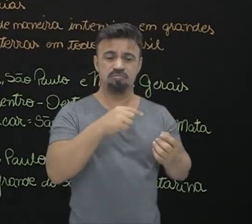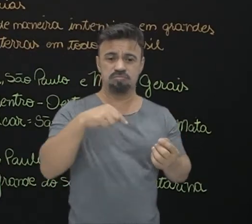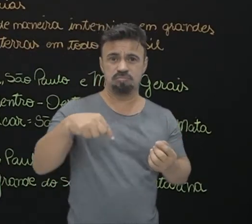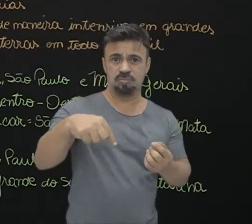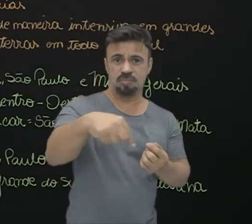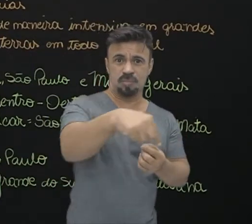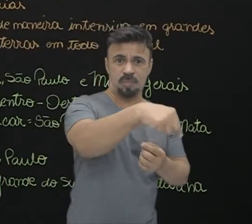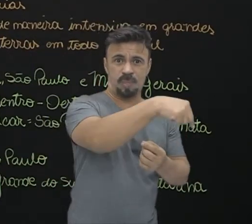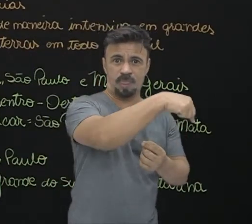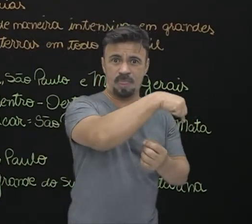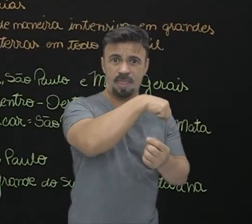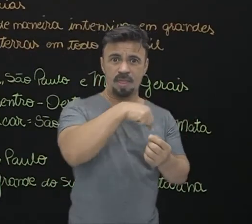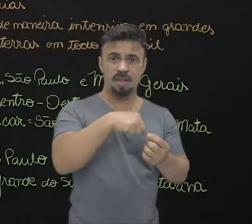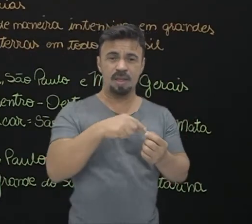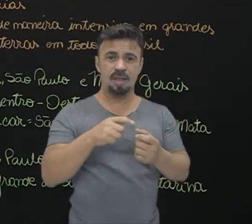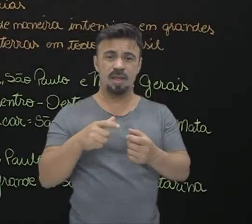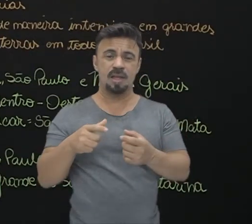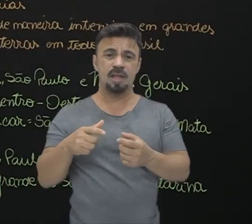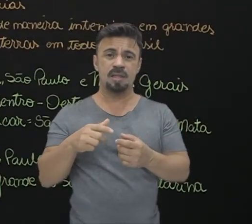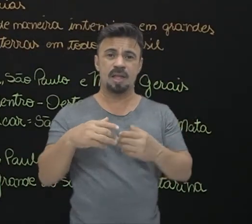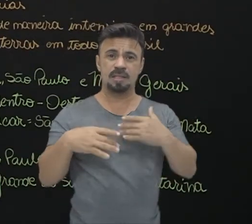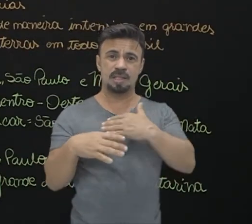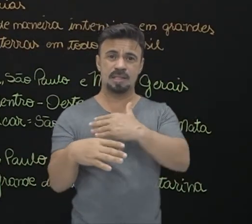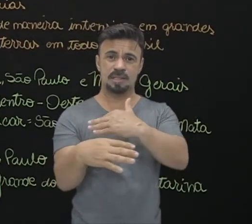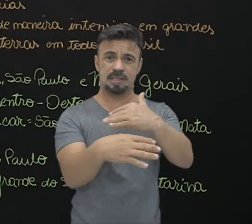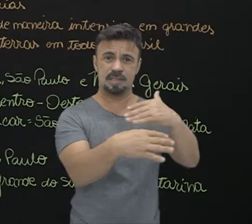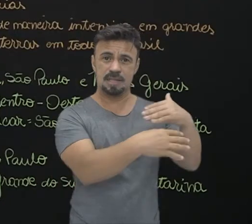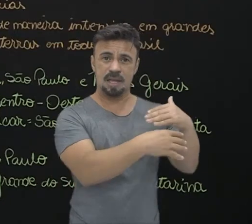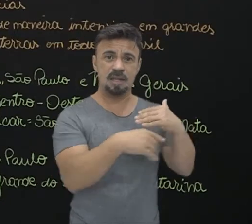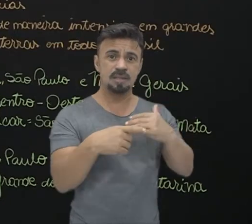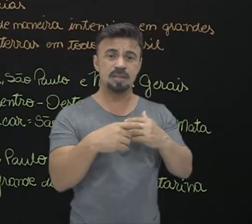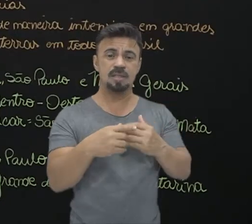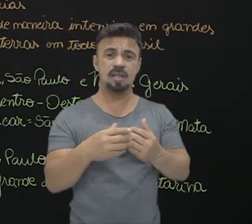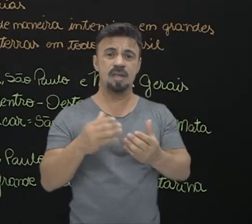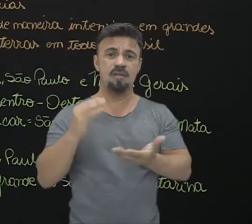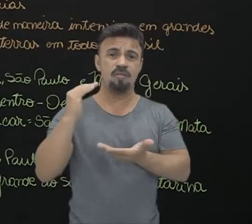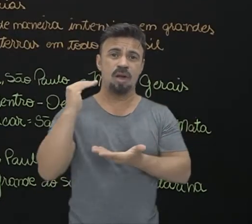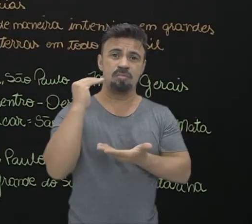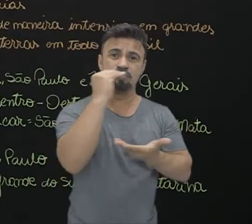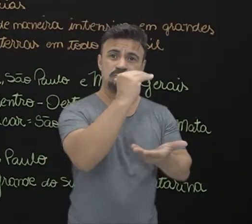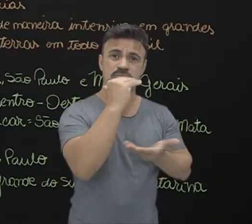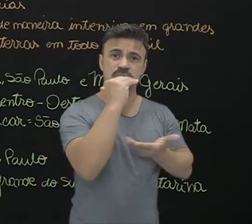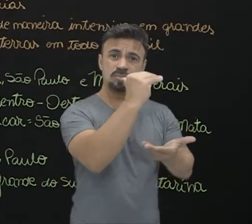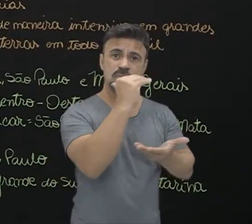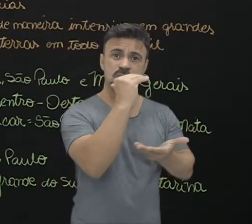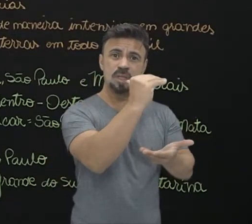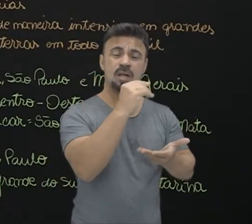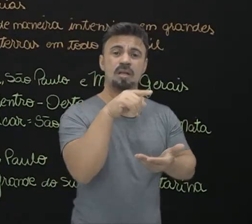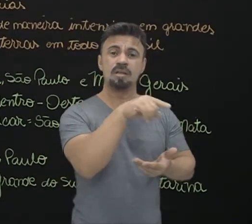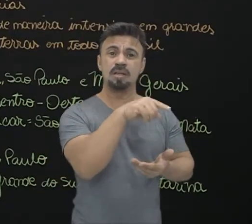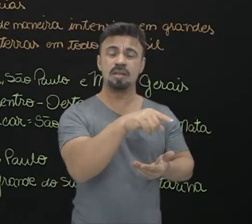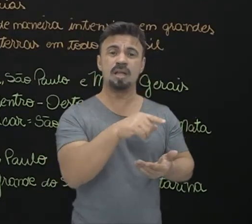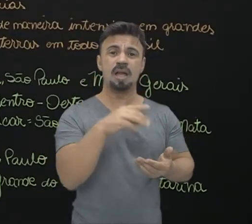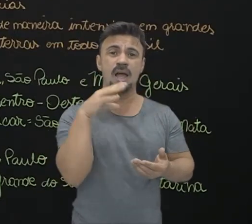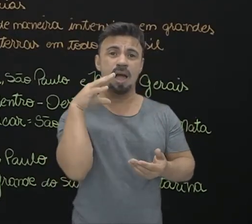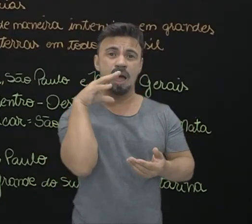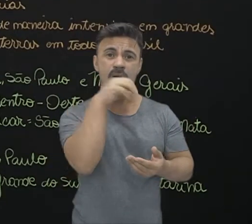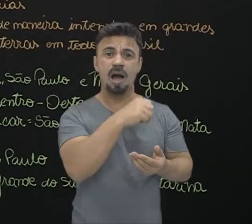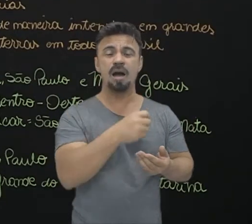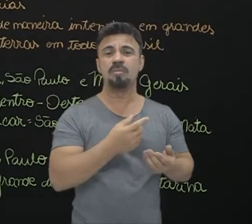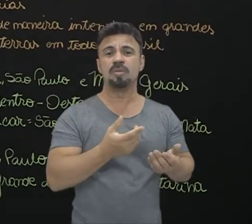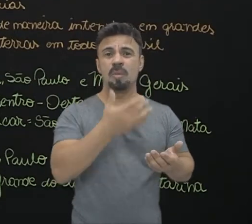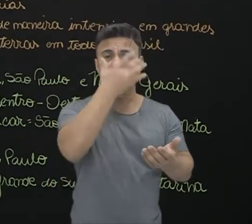desses arredores, nas áreas mais periféricas das cidades, mandam para esse centro que vai ser ali rapidamente